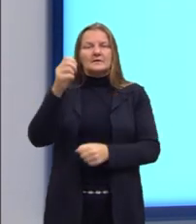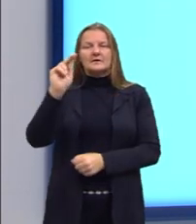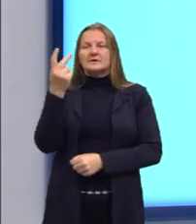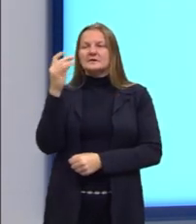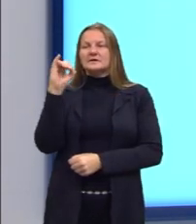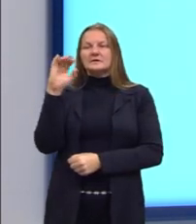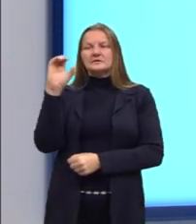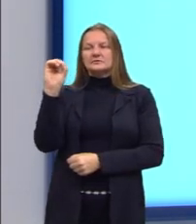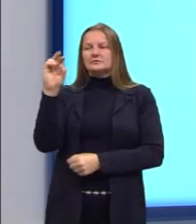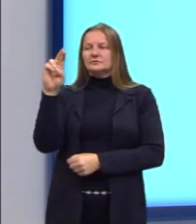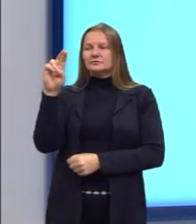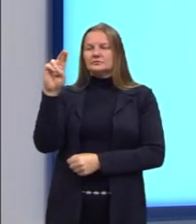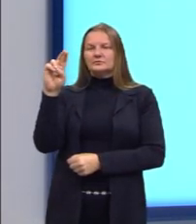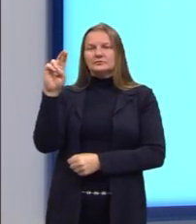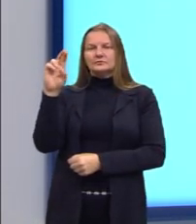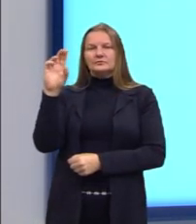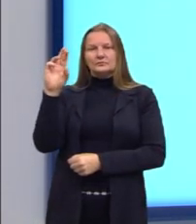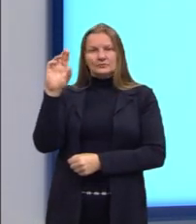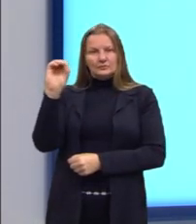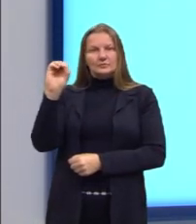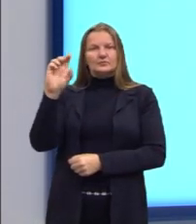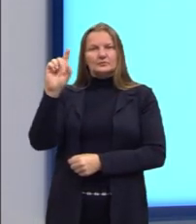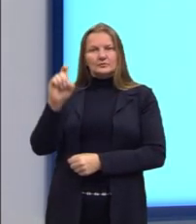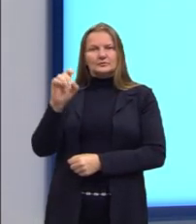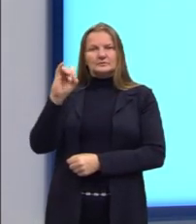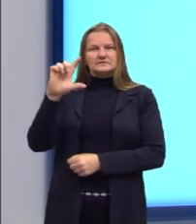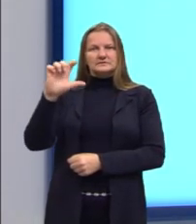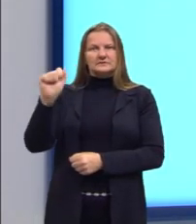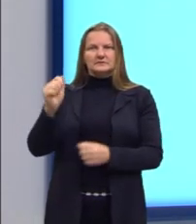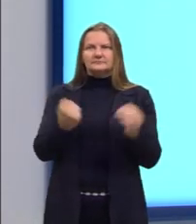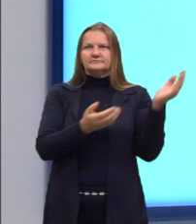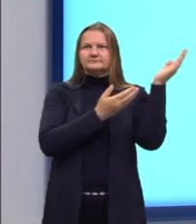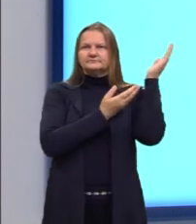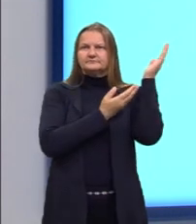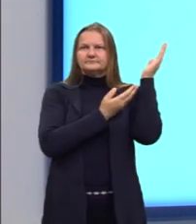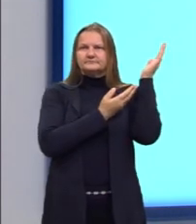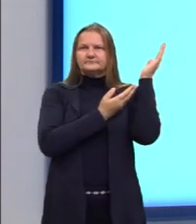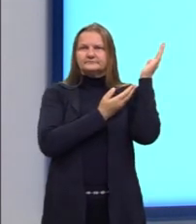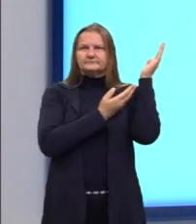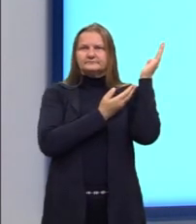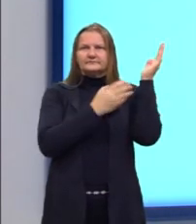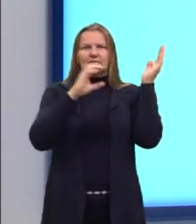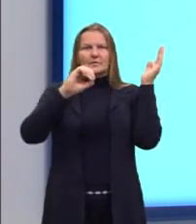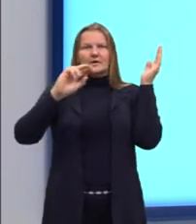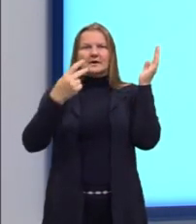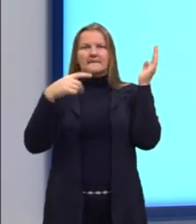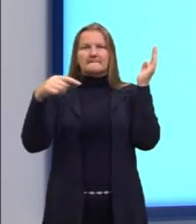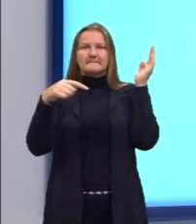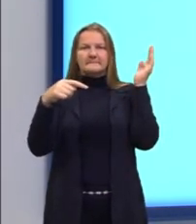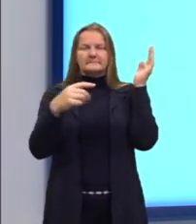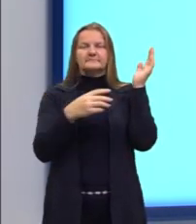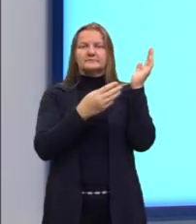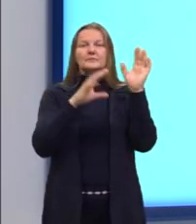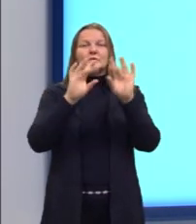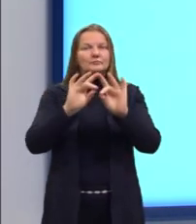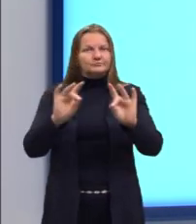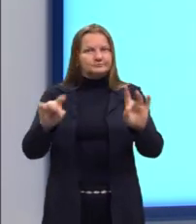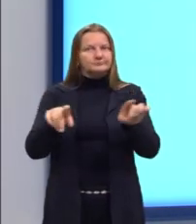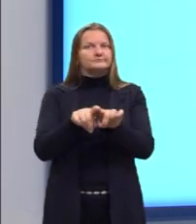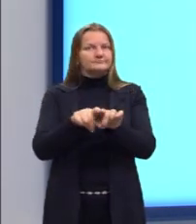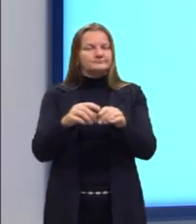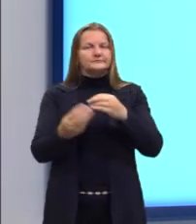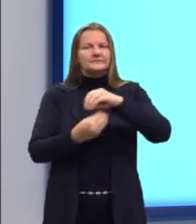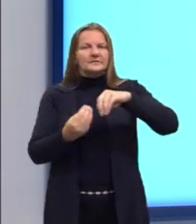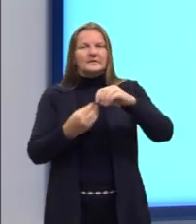que é o OH- aqui, traz a hidroxila OH-, também em meio a acoso. Então, lembrando,